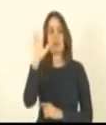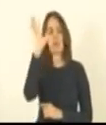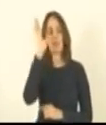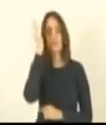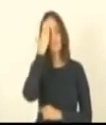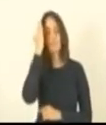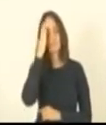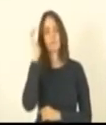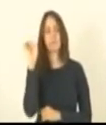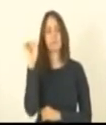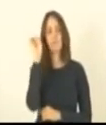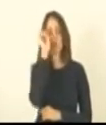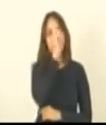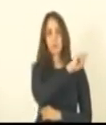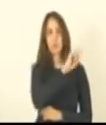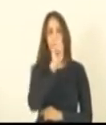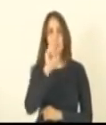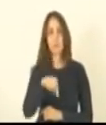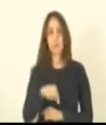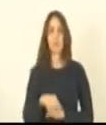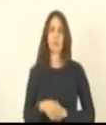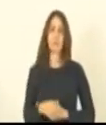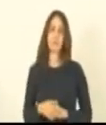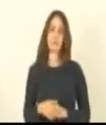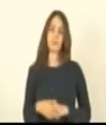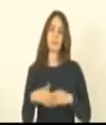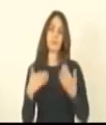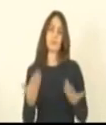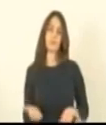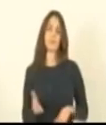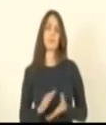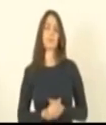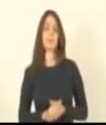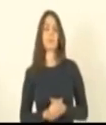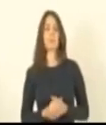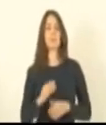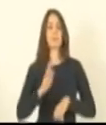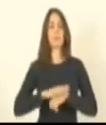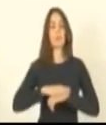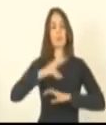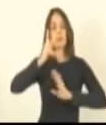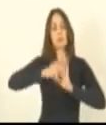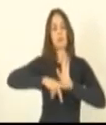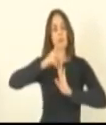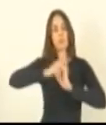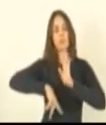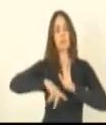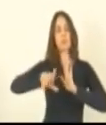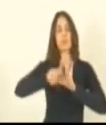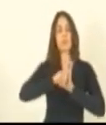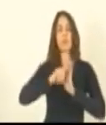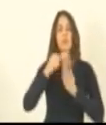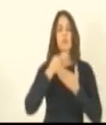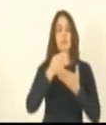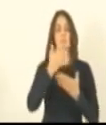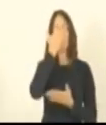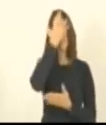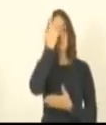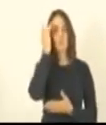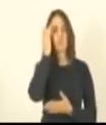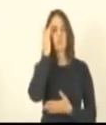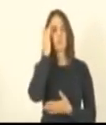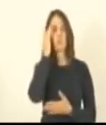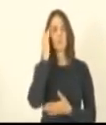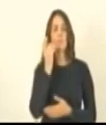dificuldade que é isso então assim nós fizemos esse projeto de lei com a intenção de ajudar as pessoas de